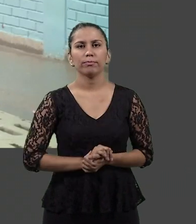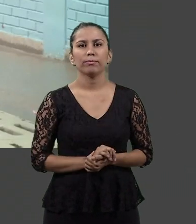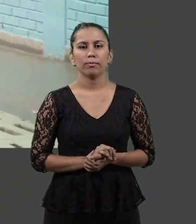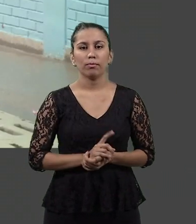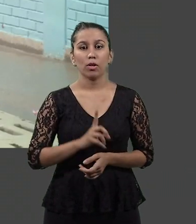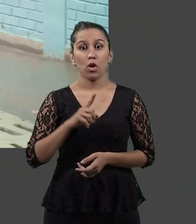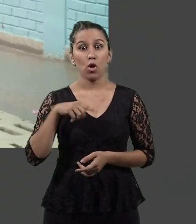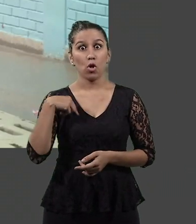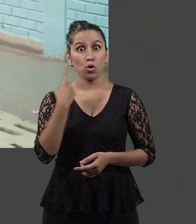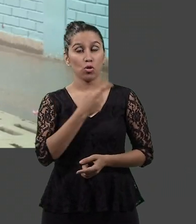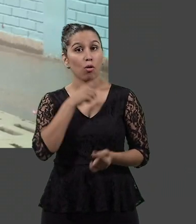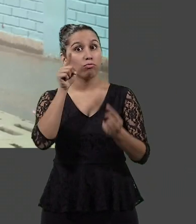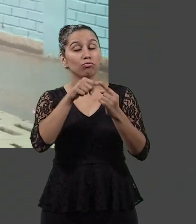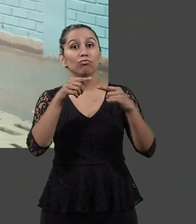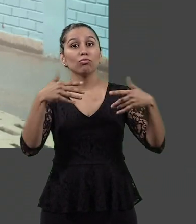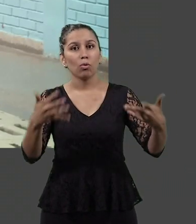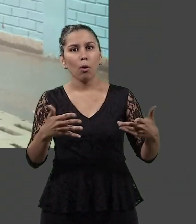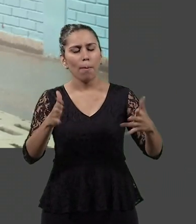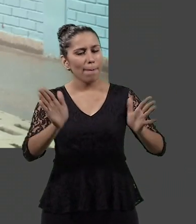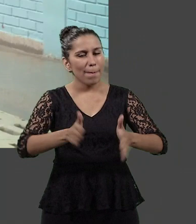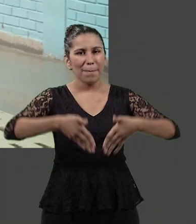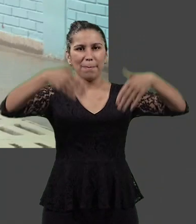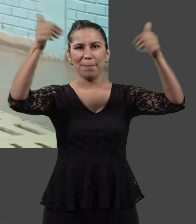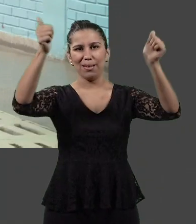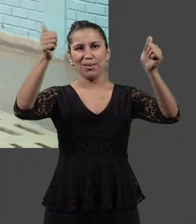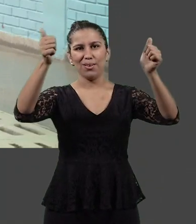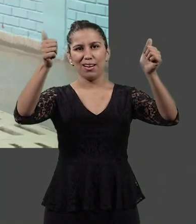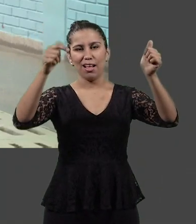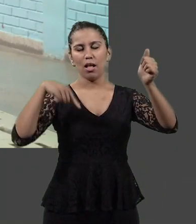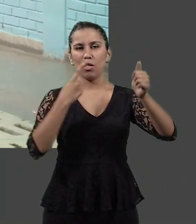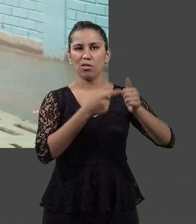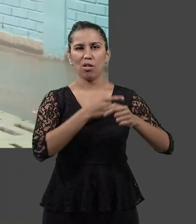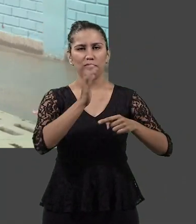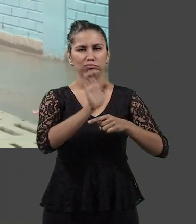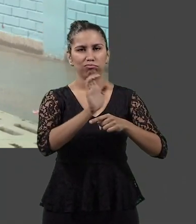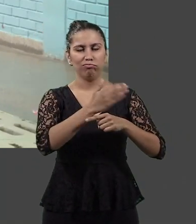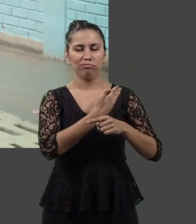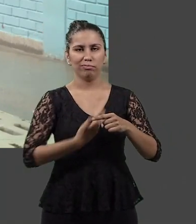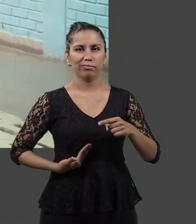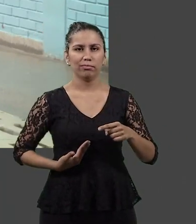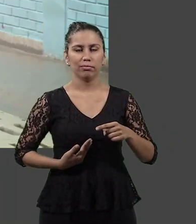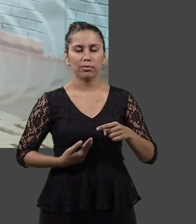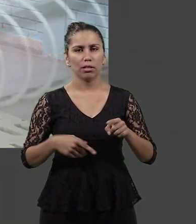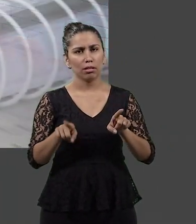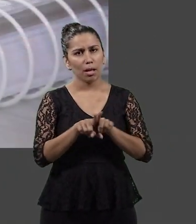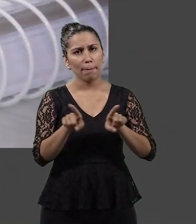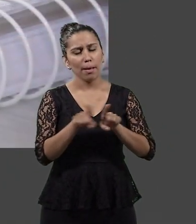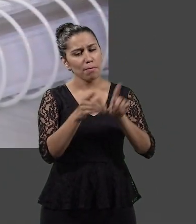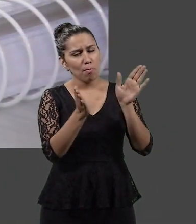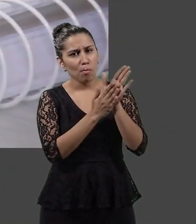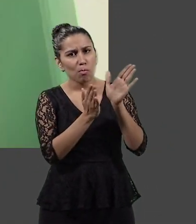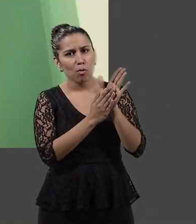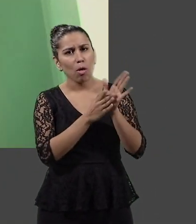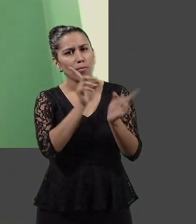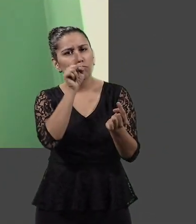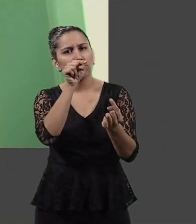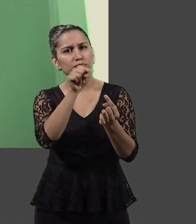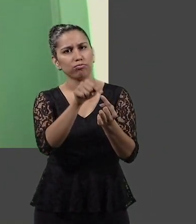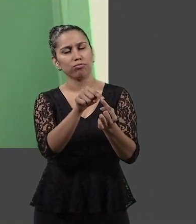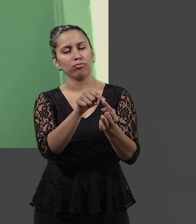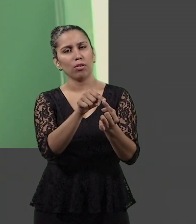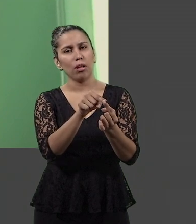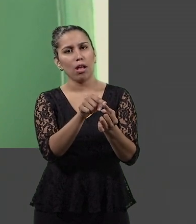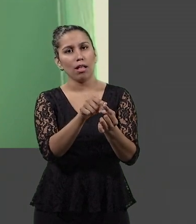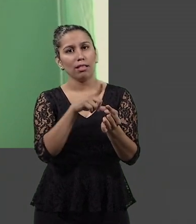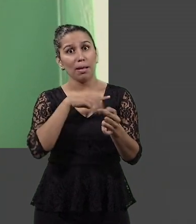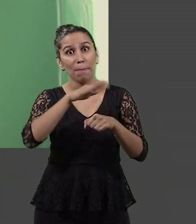gestão do próprio Estado. Procuramos propor medidas que visem aproveitar melhor o recurso